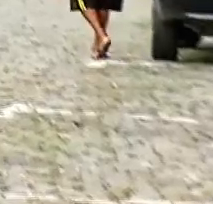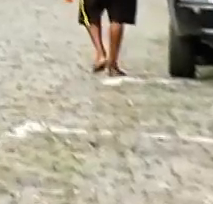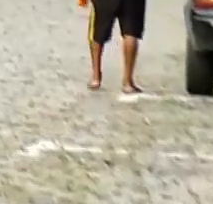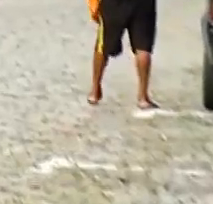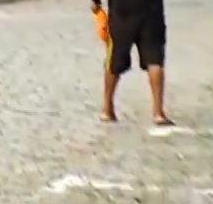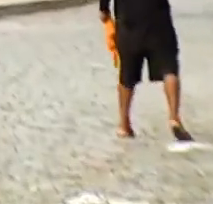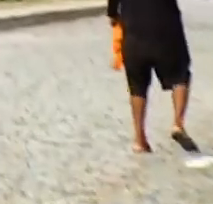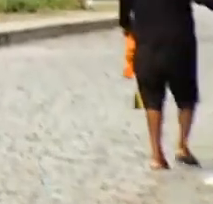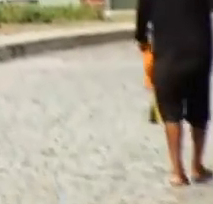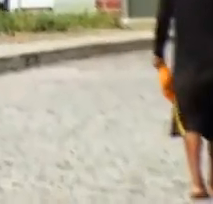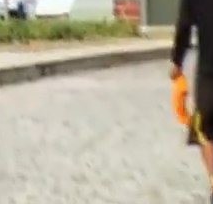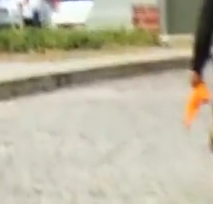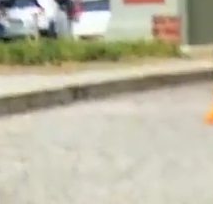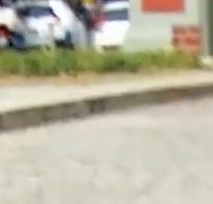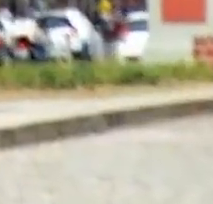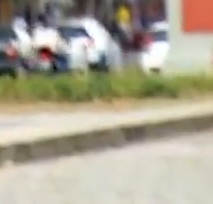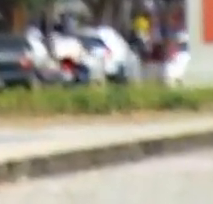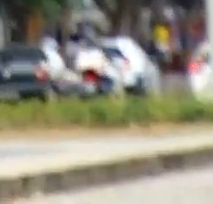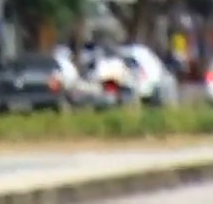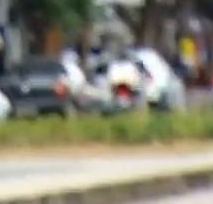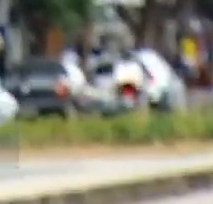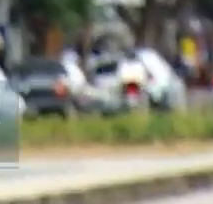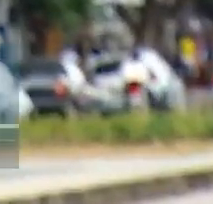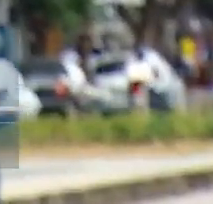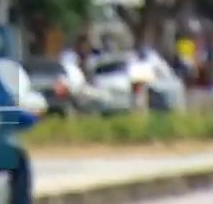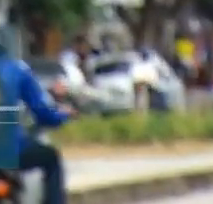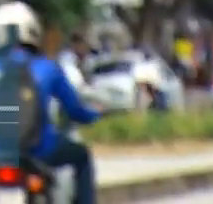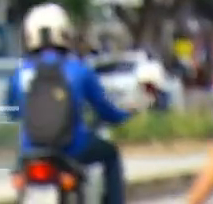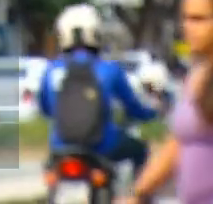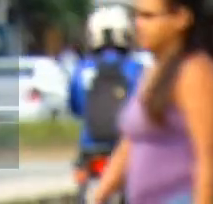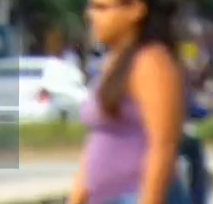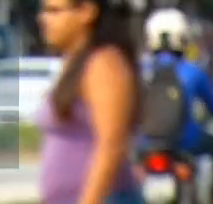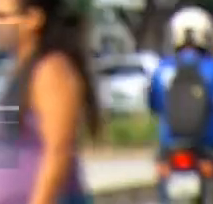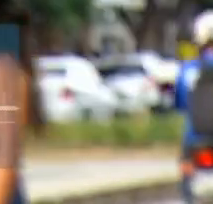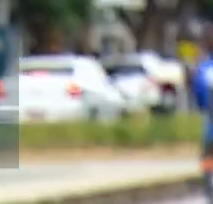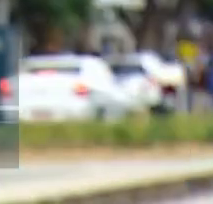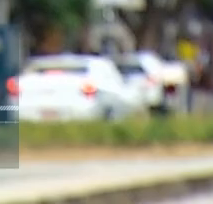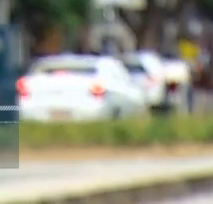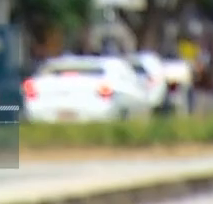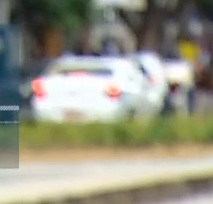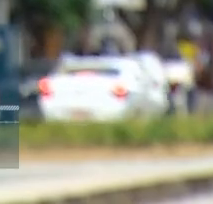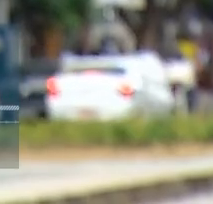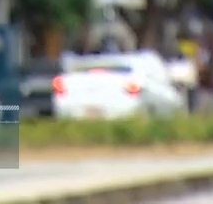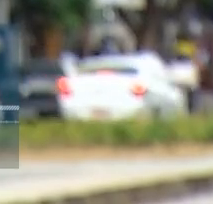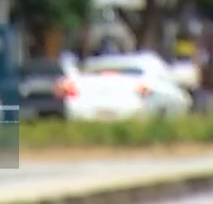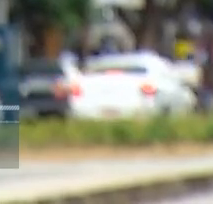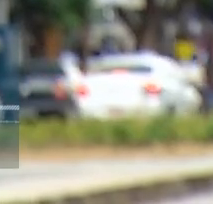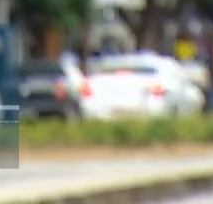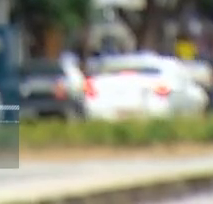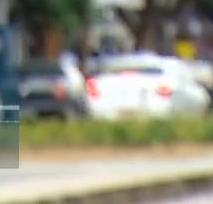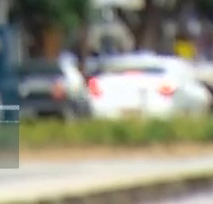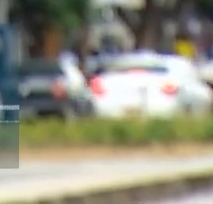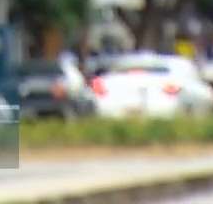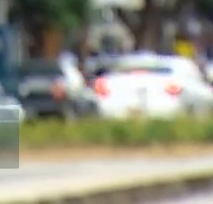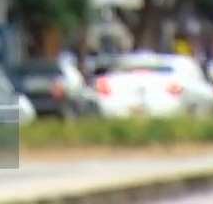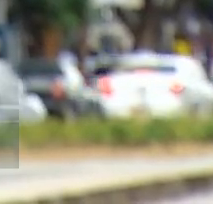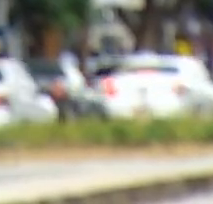escassez. Quem é demitido, tenta empreender, ser dono do próprio negócio. Mas não é tão fácil assim, como mostra o